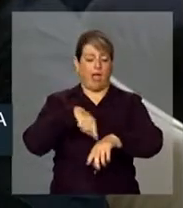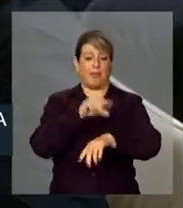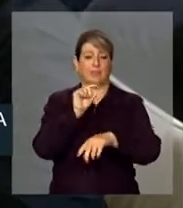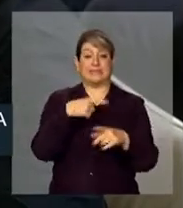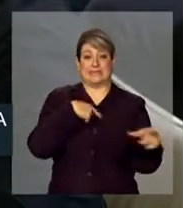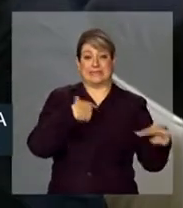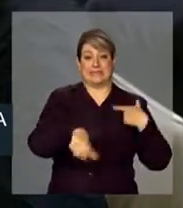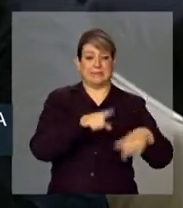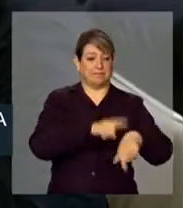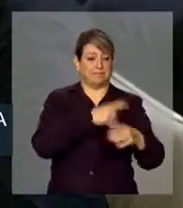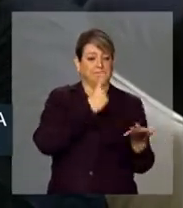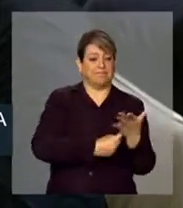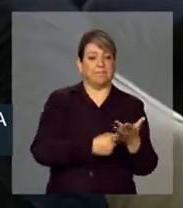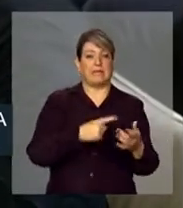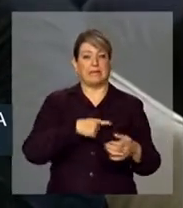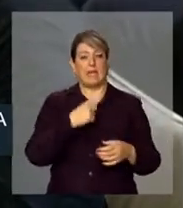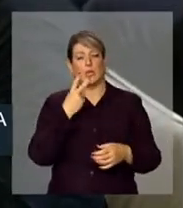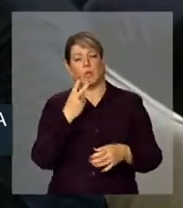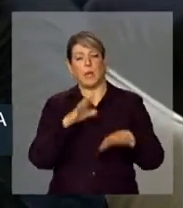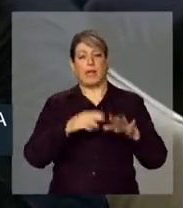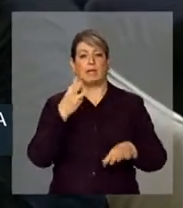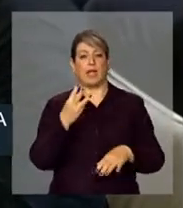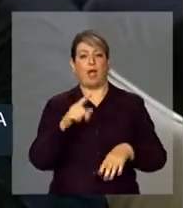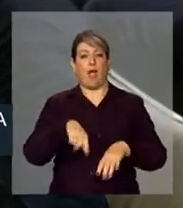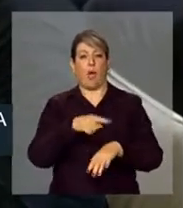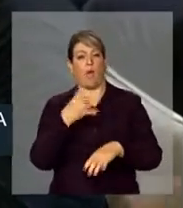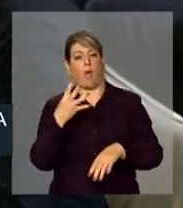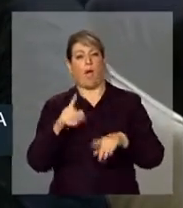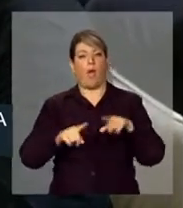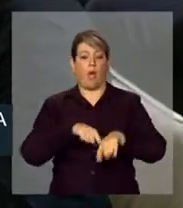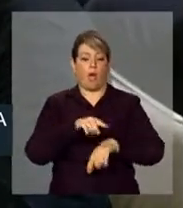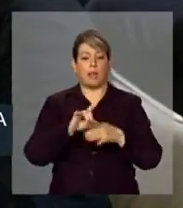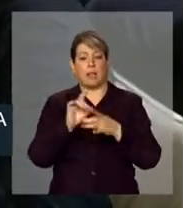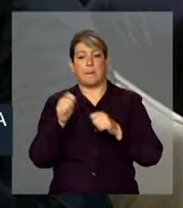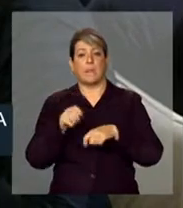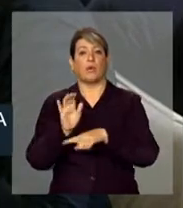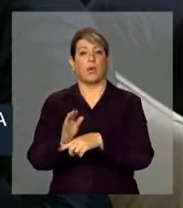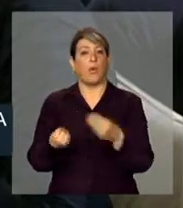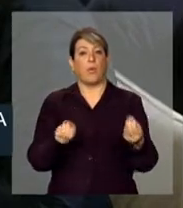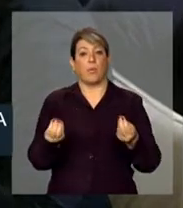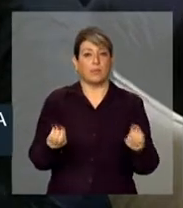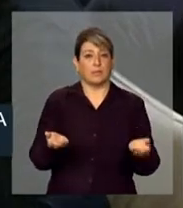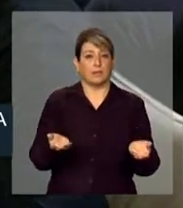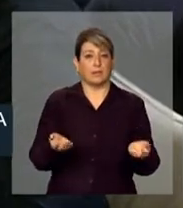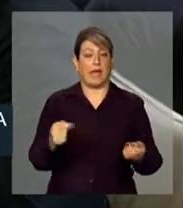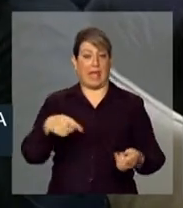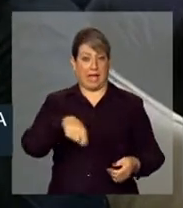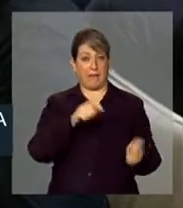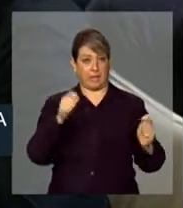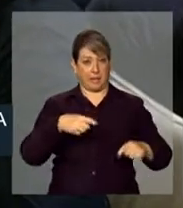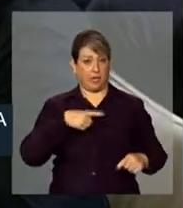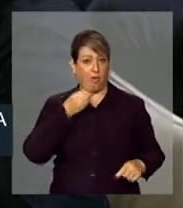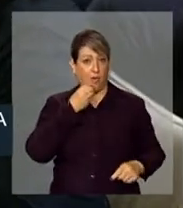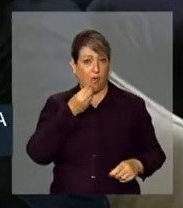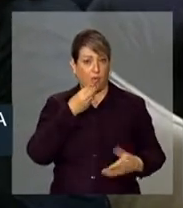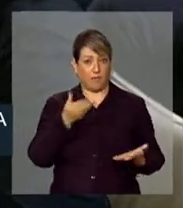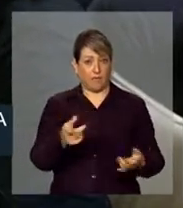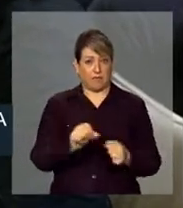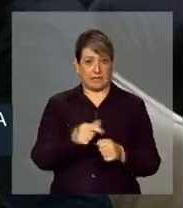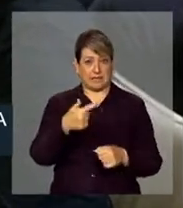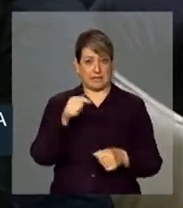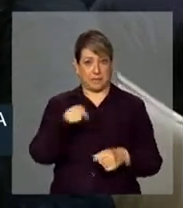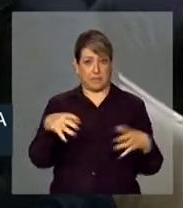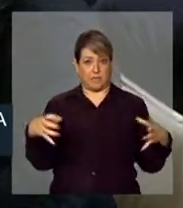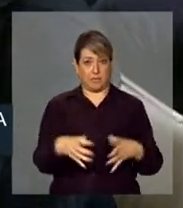trabalha, mas ele tem duas, três horas, quatro horas para poder ajudar. Ele também vai ter chance entre esses 7 mil?